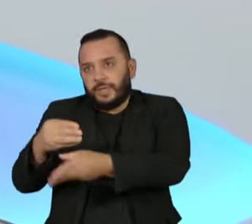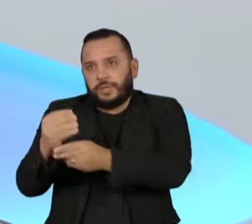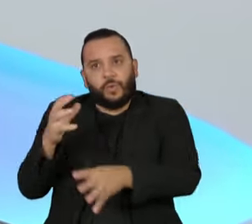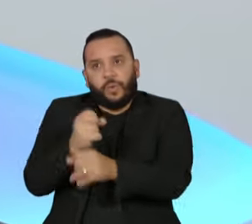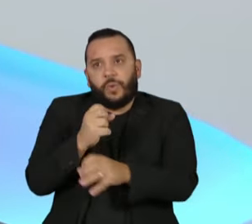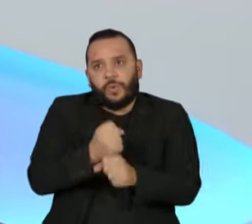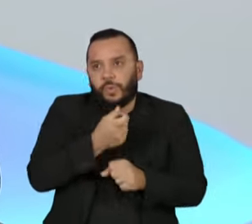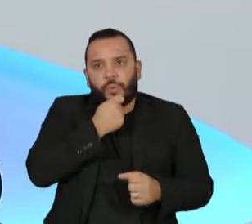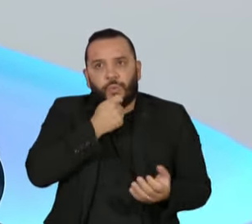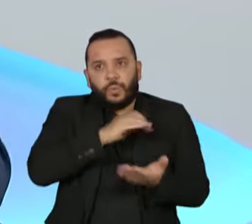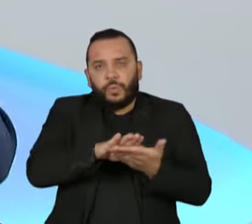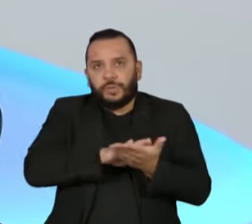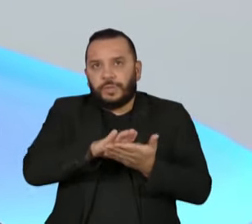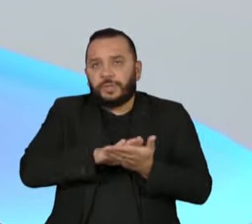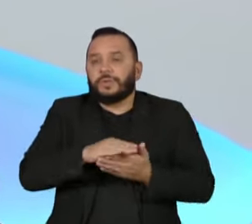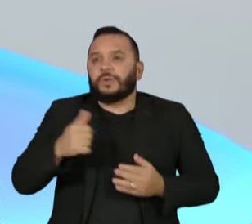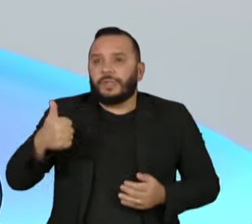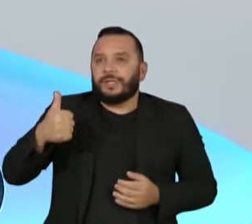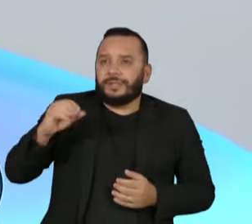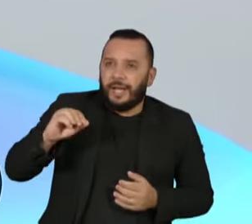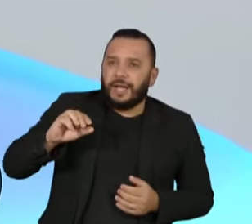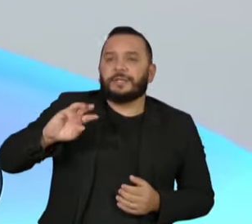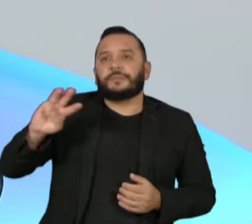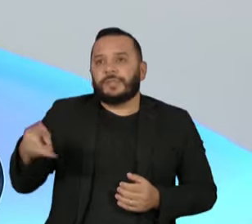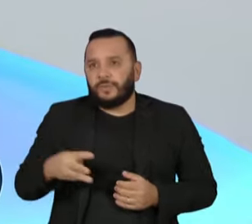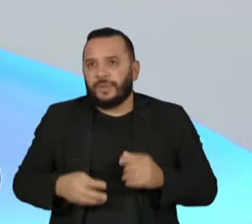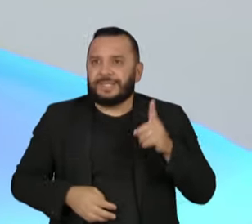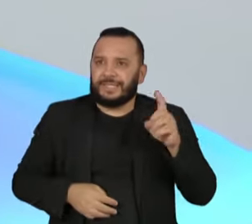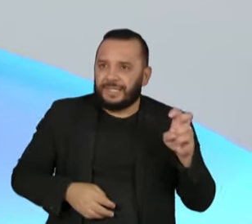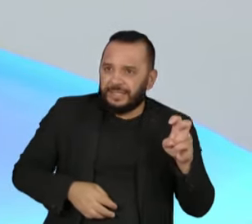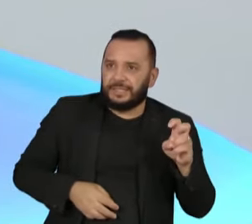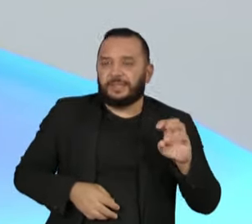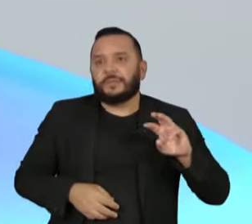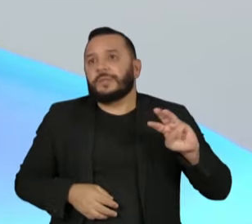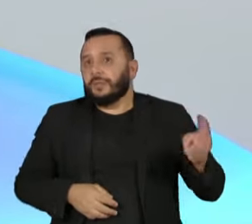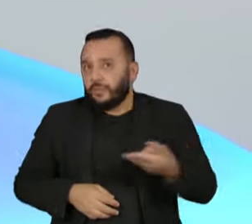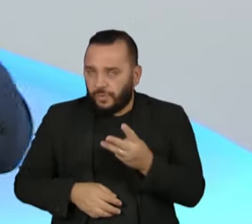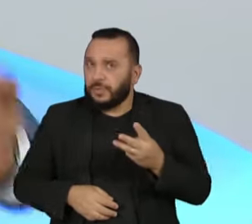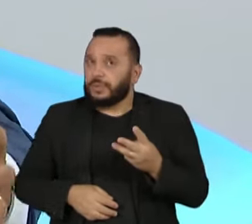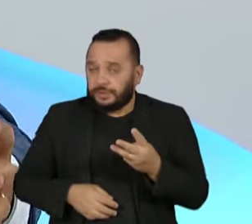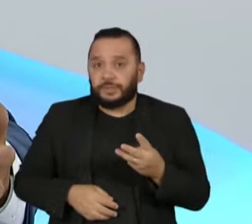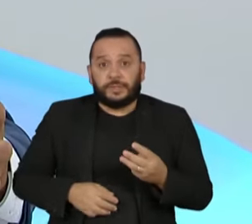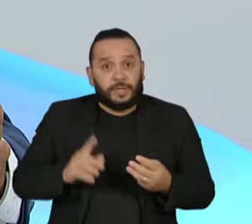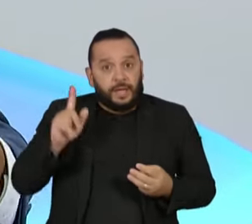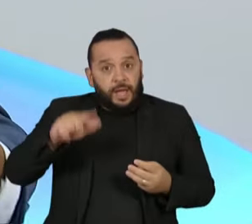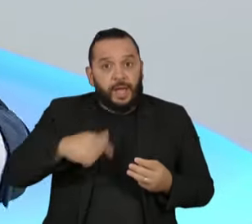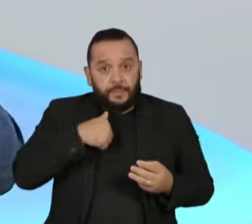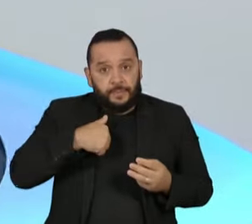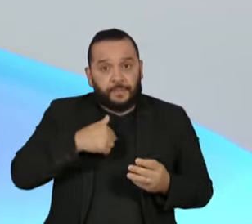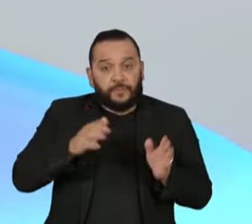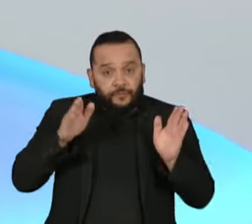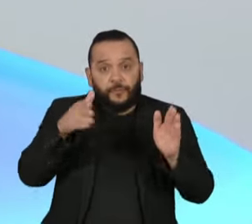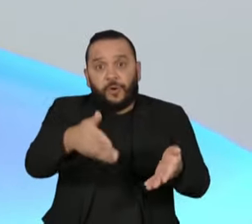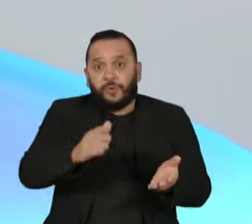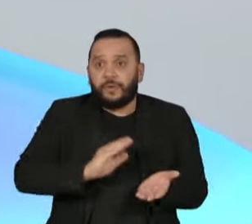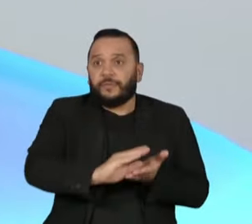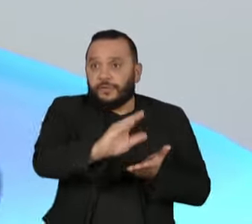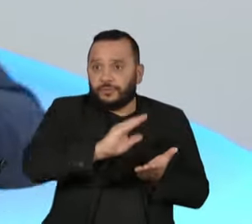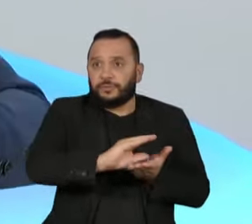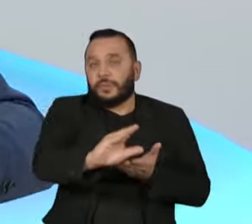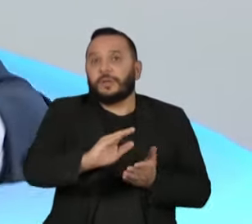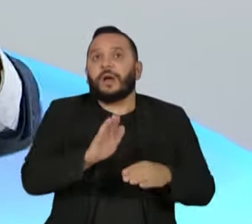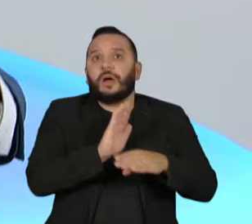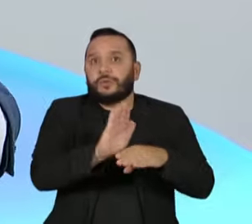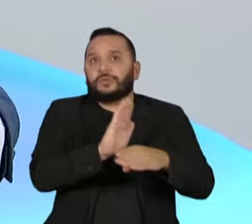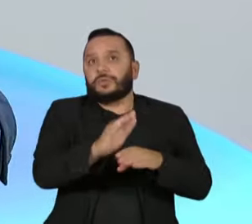se a gente consegue ali mais 10 bilhões, mais 15 bilhões, que não vão para custeio, vão para investimentos, ajuda na nossa